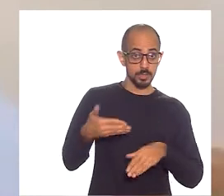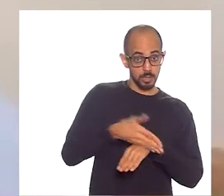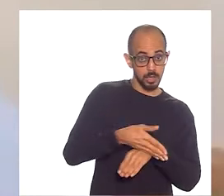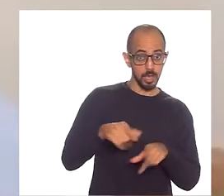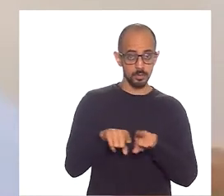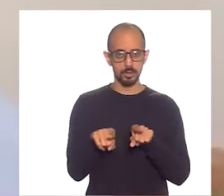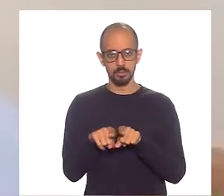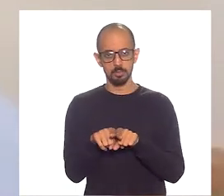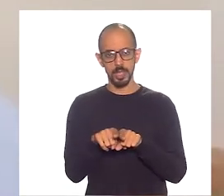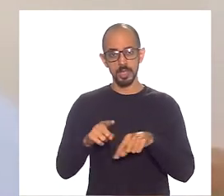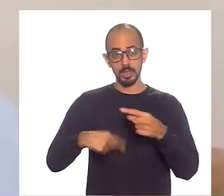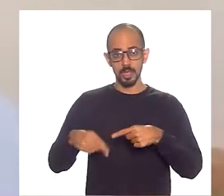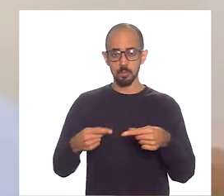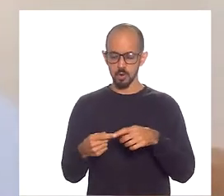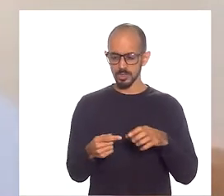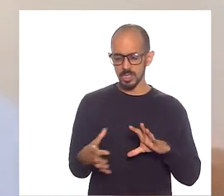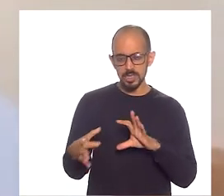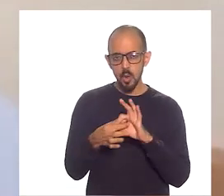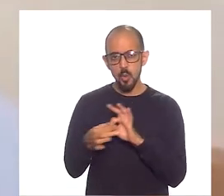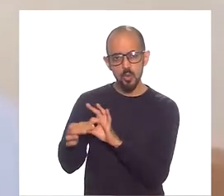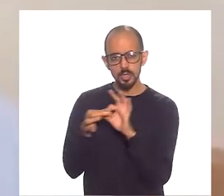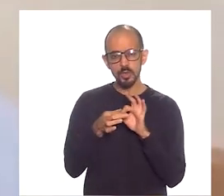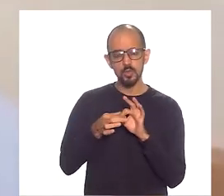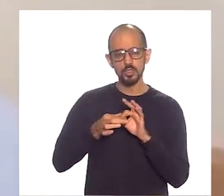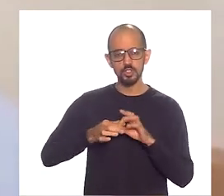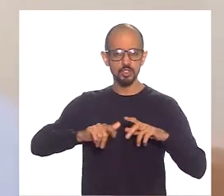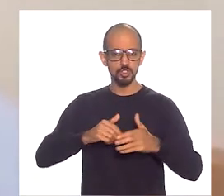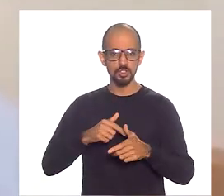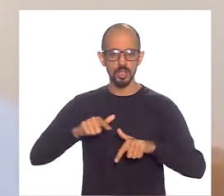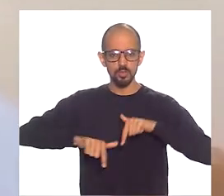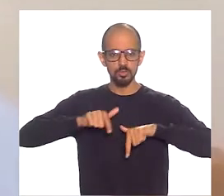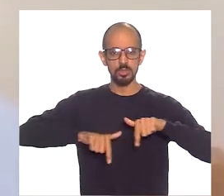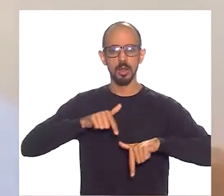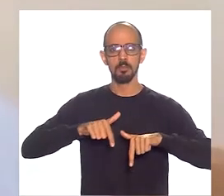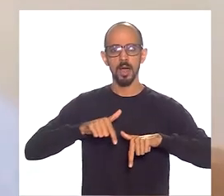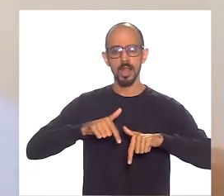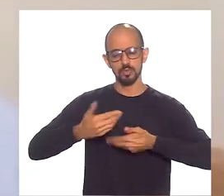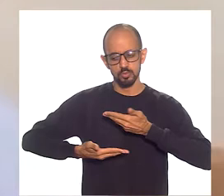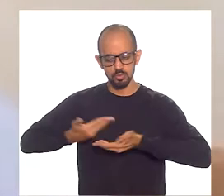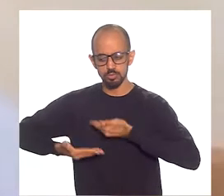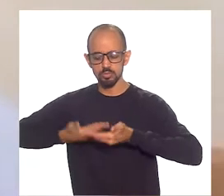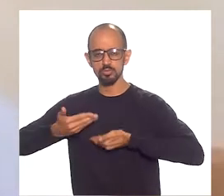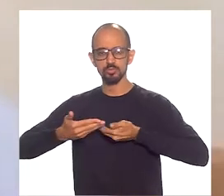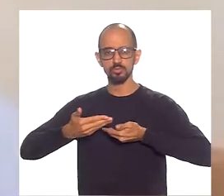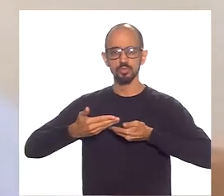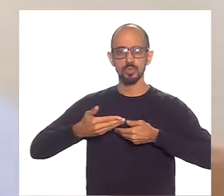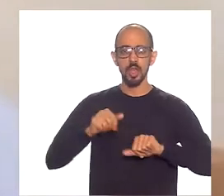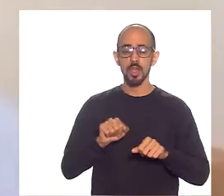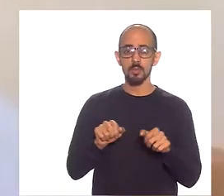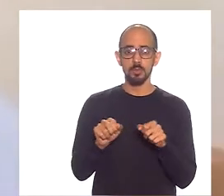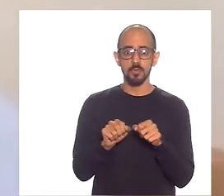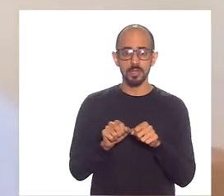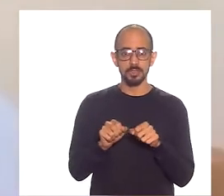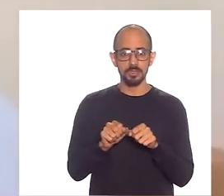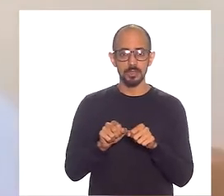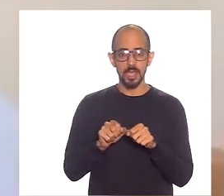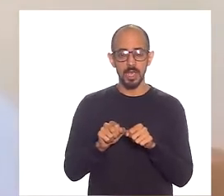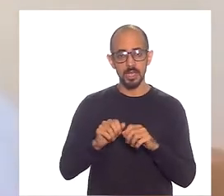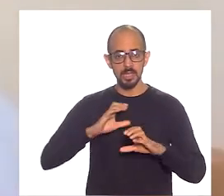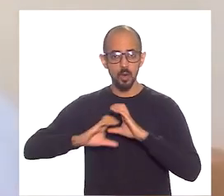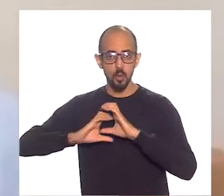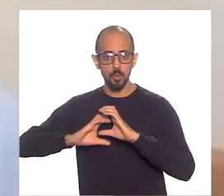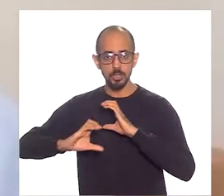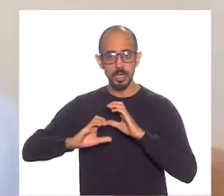nós fazemos todo o trabalho de interlocução com a Junior Achievement, que faz o trabalho de interlocução com a Secretaria de